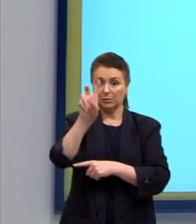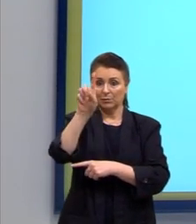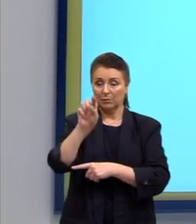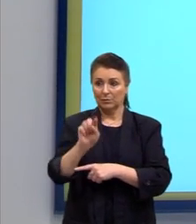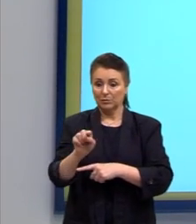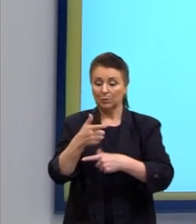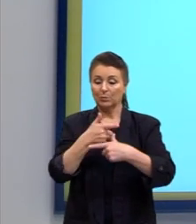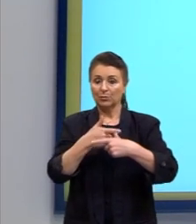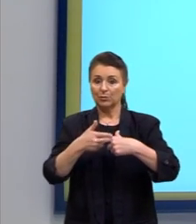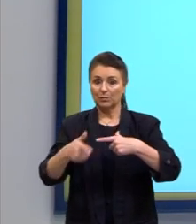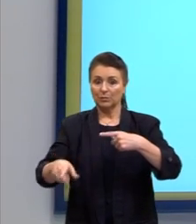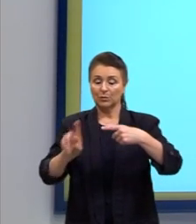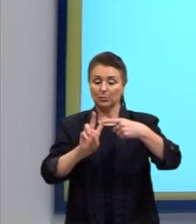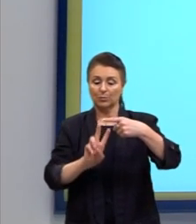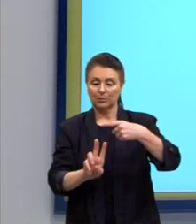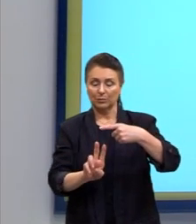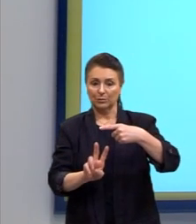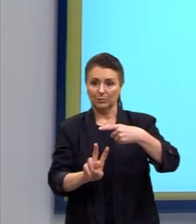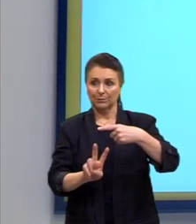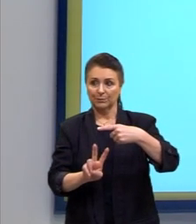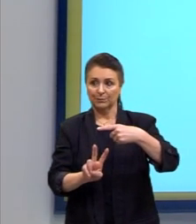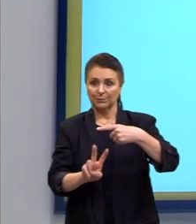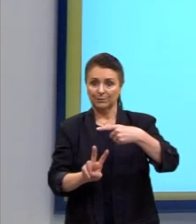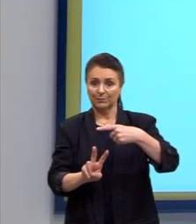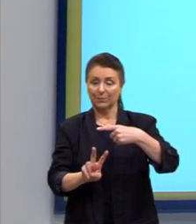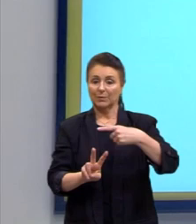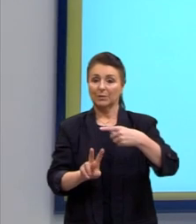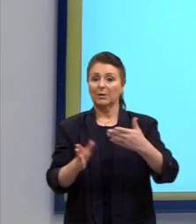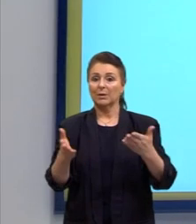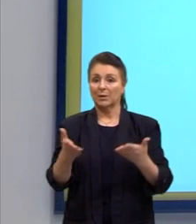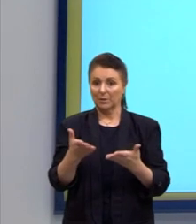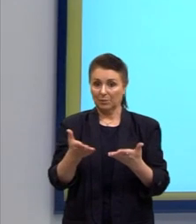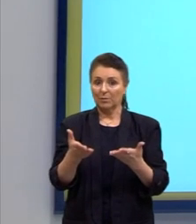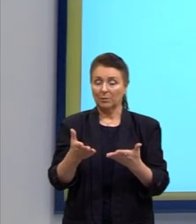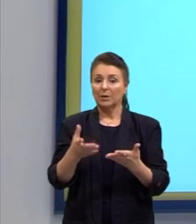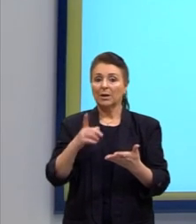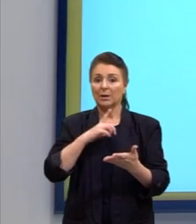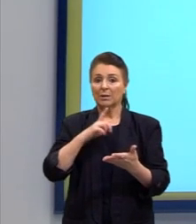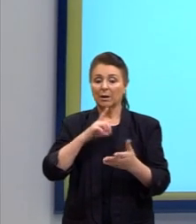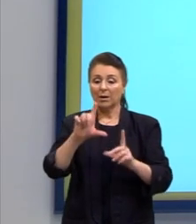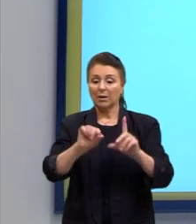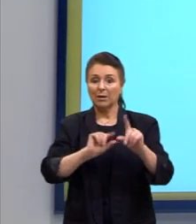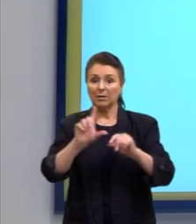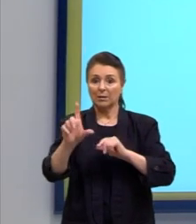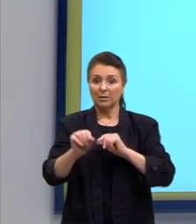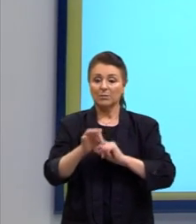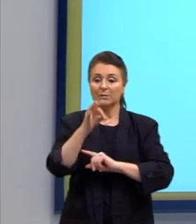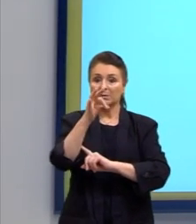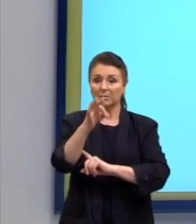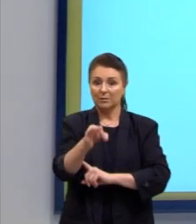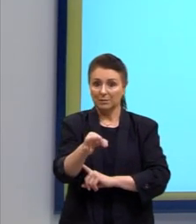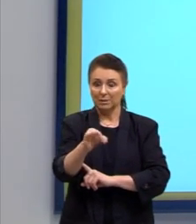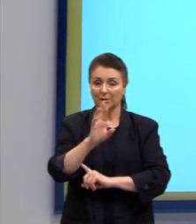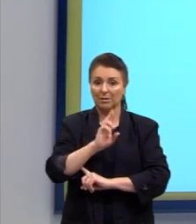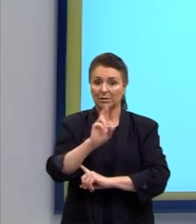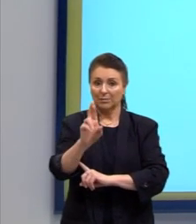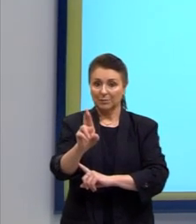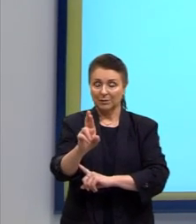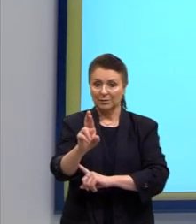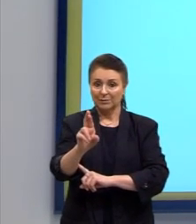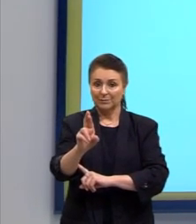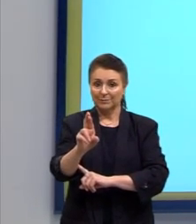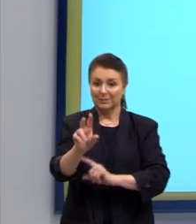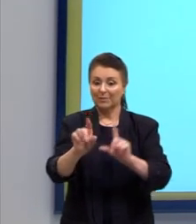dividido por 2. E aí, sim, nós temos a nossa alternativa correta. Marcamos lá